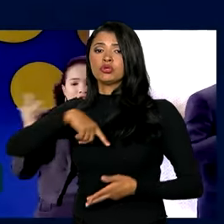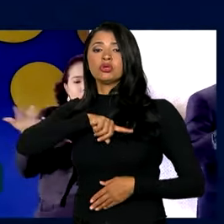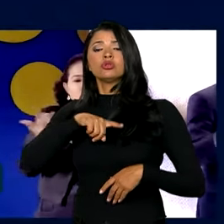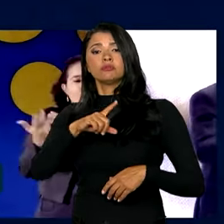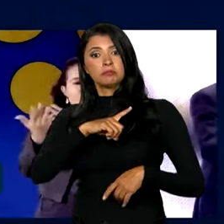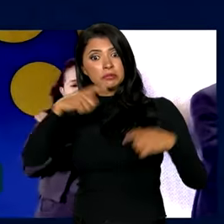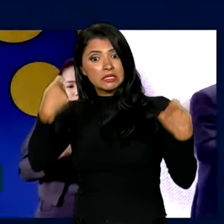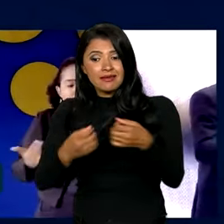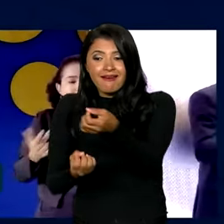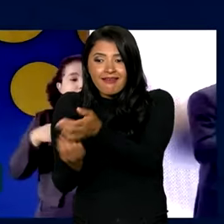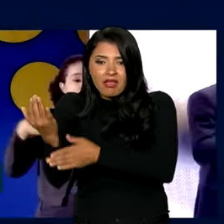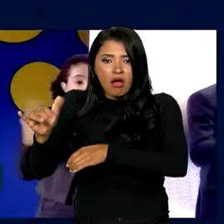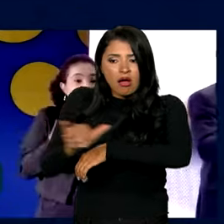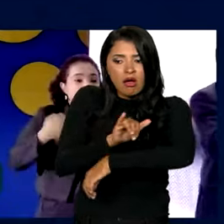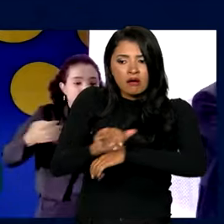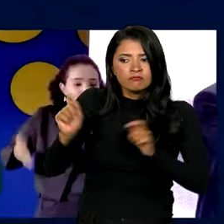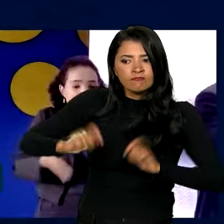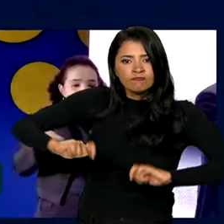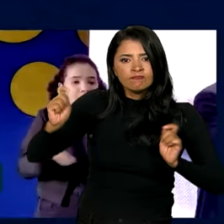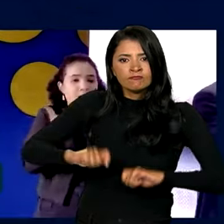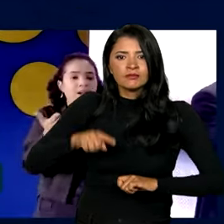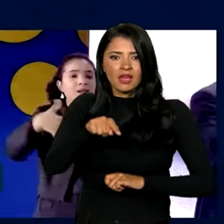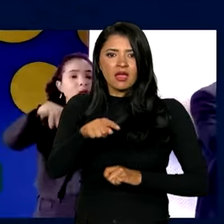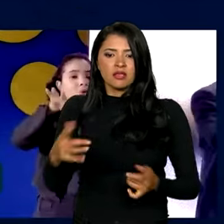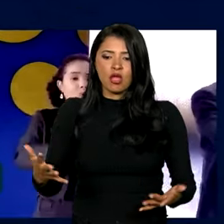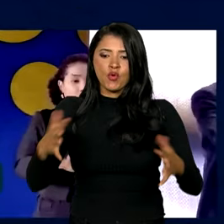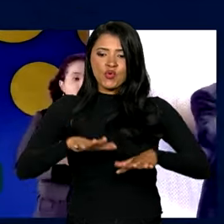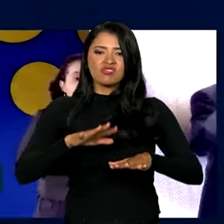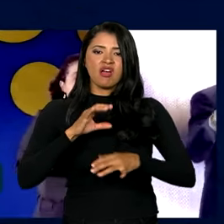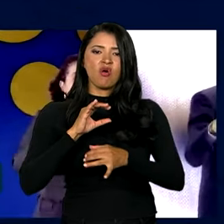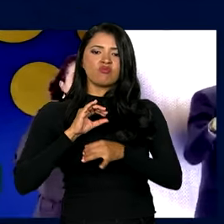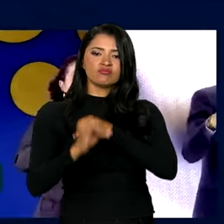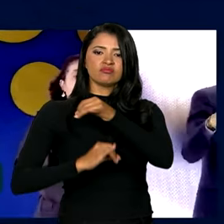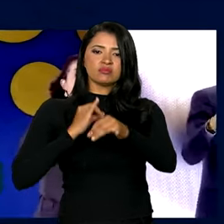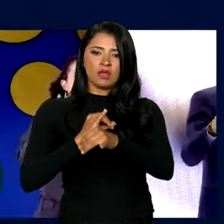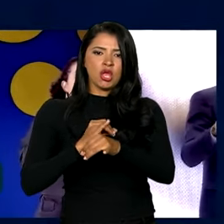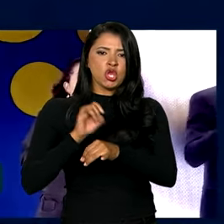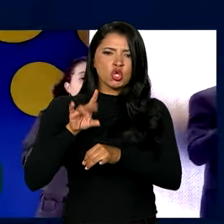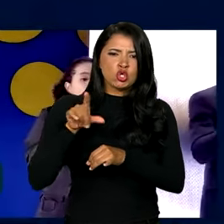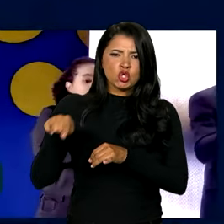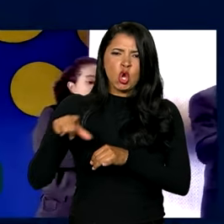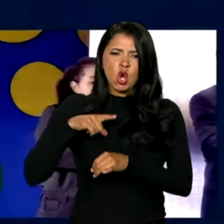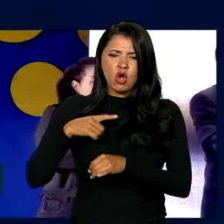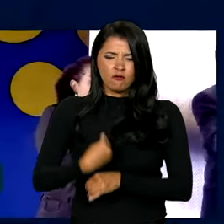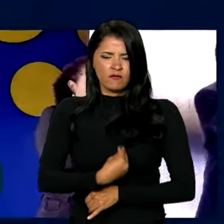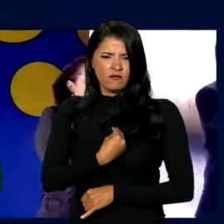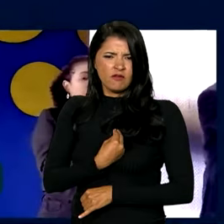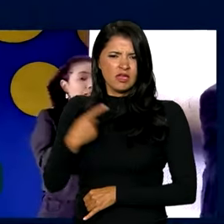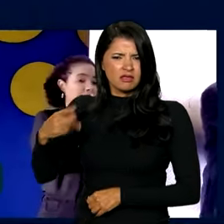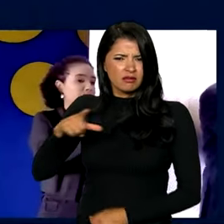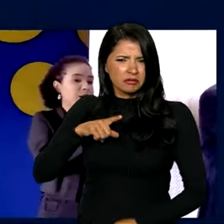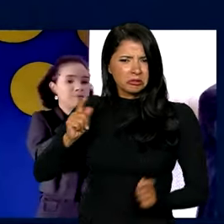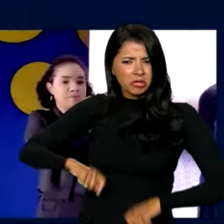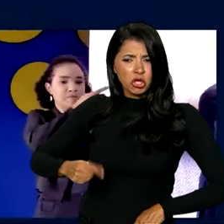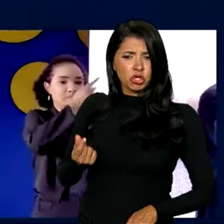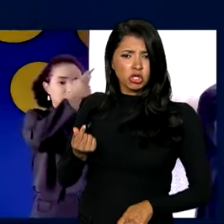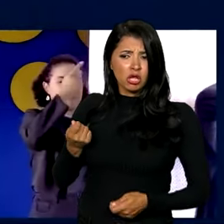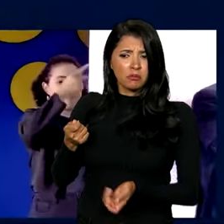criar as condições para que essa inclusão digital não fique só na vida daqueles que têm condição de ter acesso a